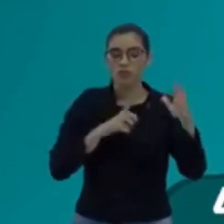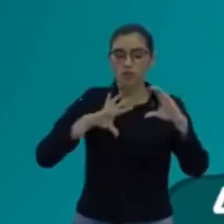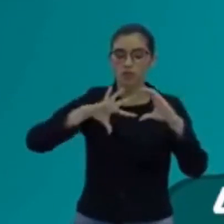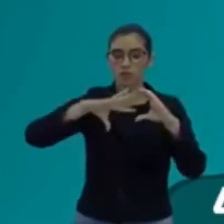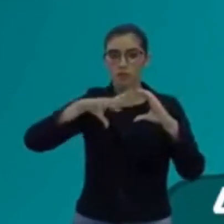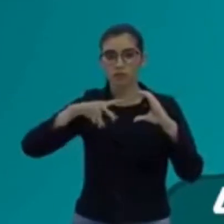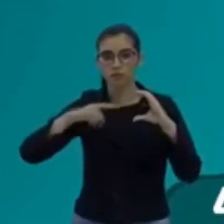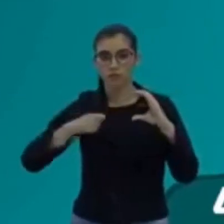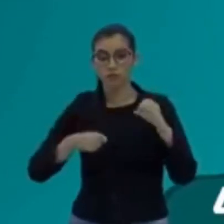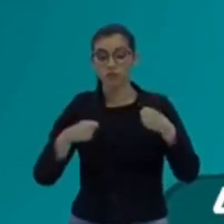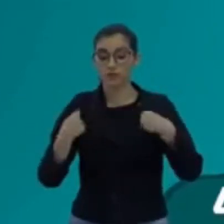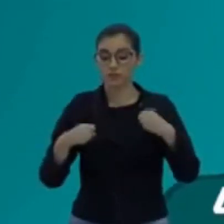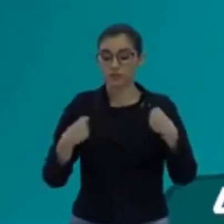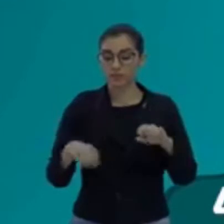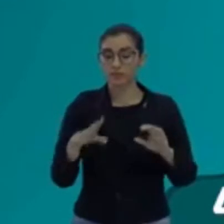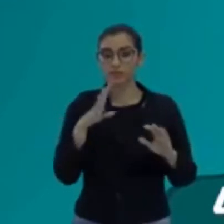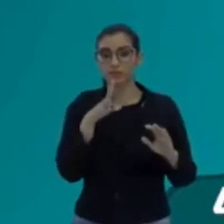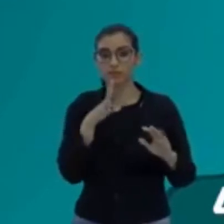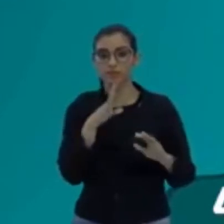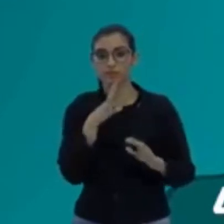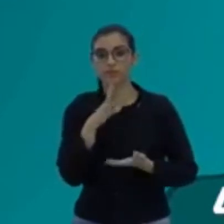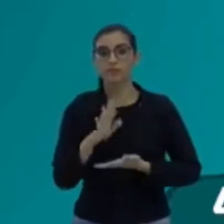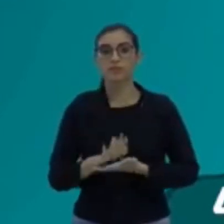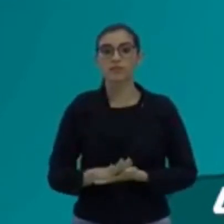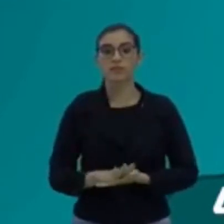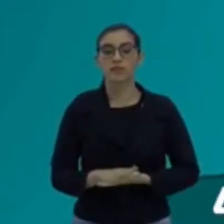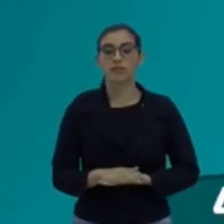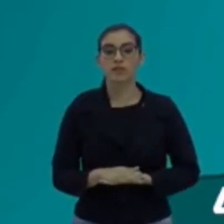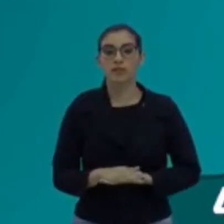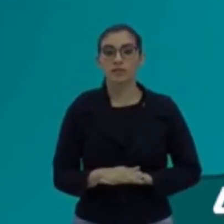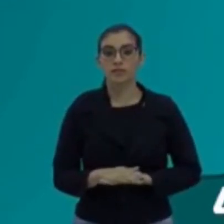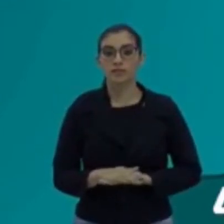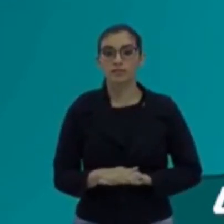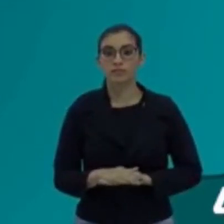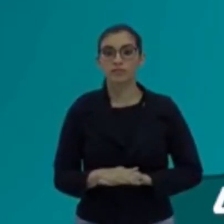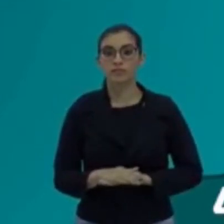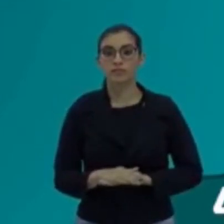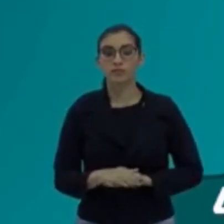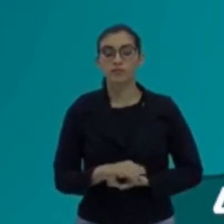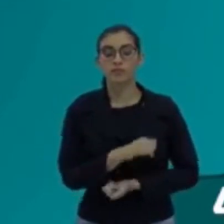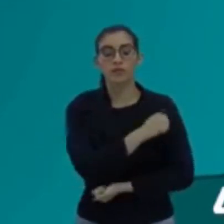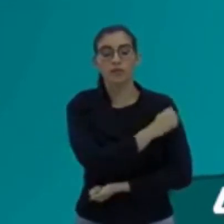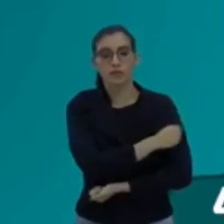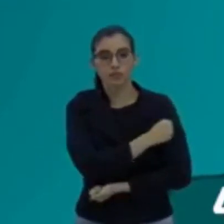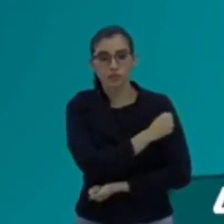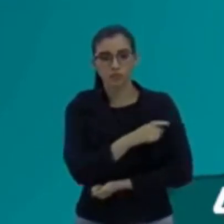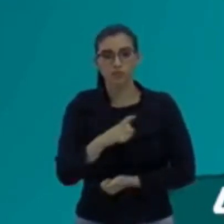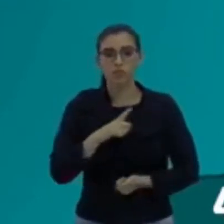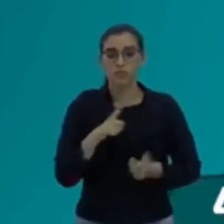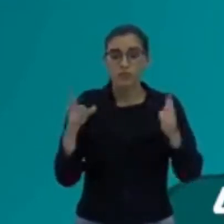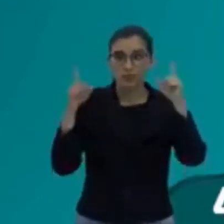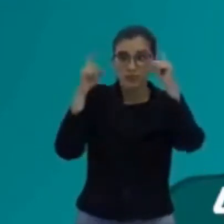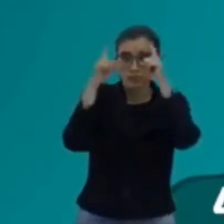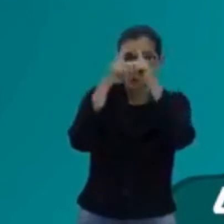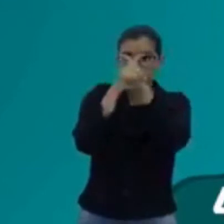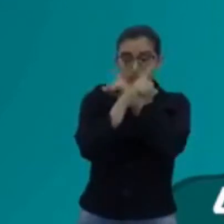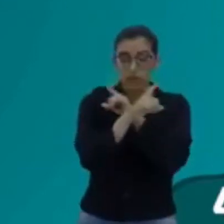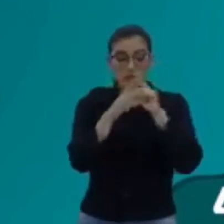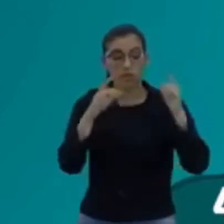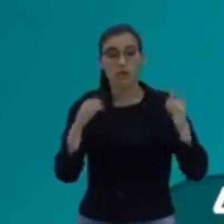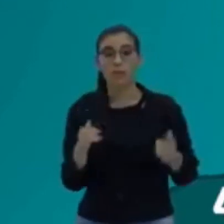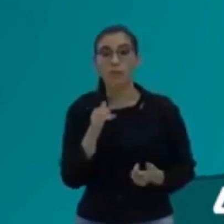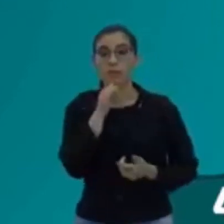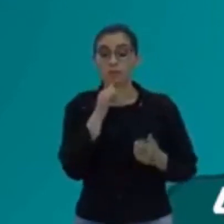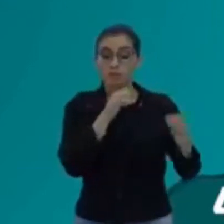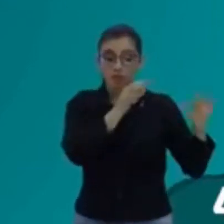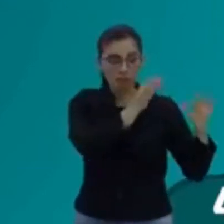que nós precisamos conhecer para os colegas que ainda estão com dificuldade. Essa onda aqui é